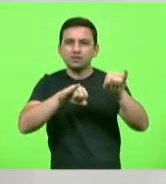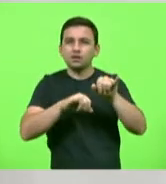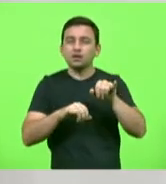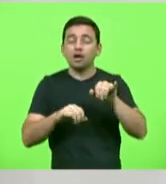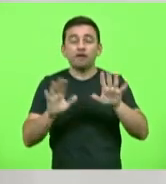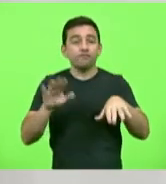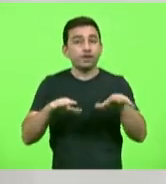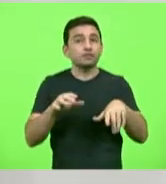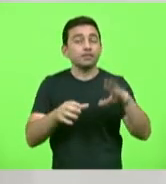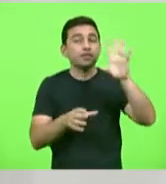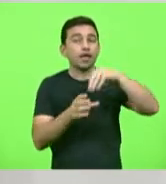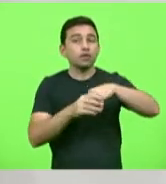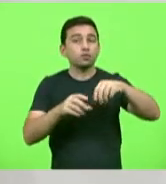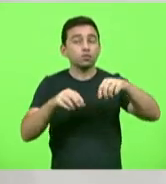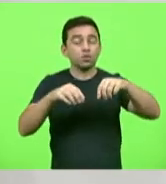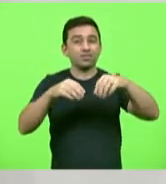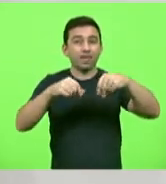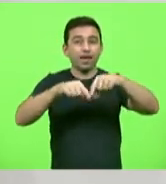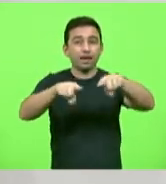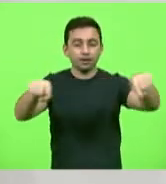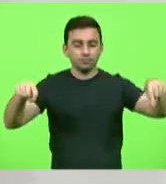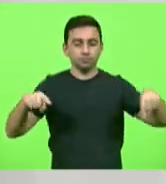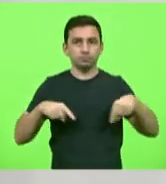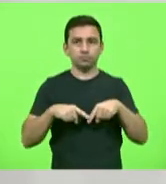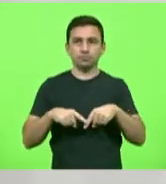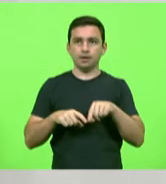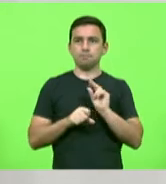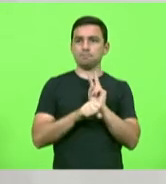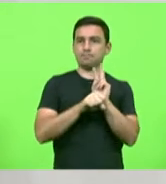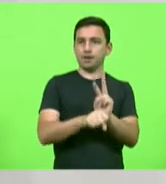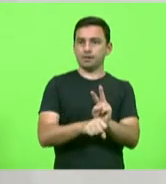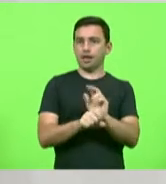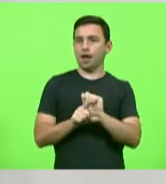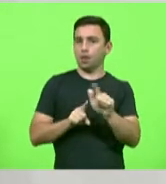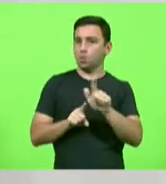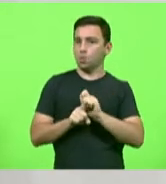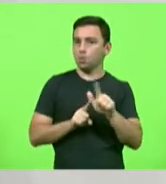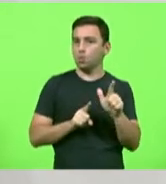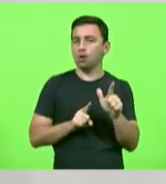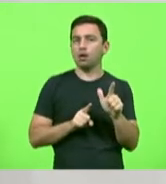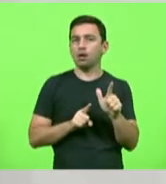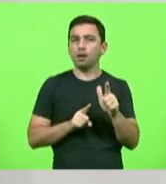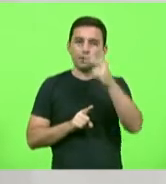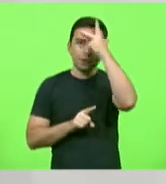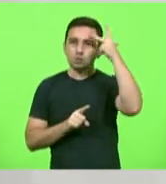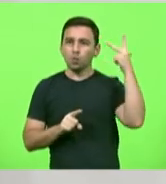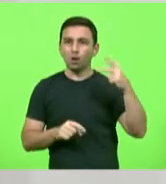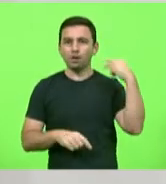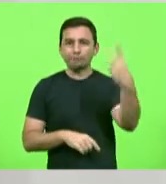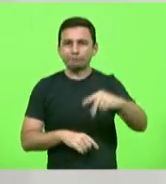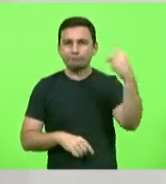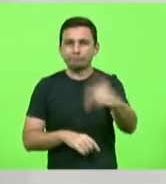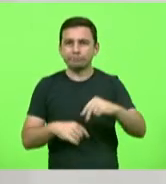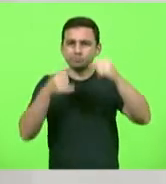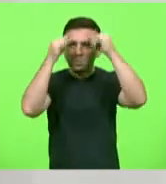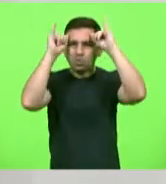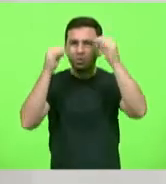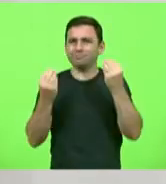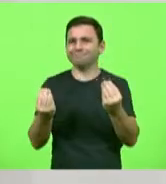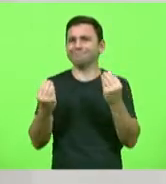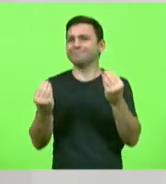terreno privado então a pessoa vai lá empresta o terreno aluga o terreno faz qualquer coisa para o pessoal ir lá dar porrada no animal